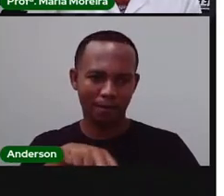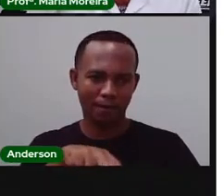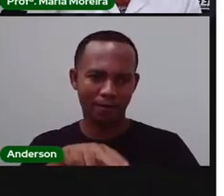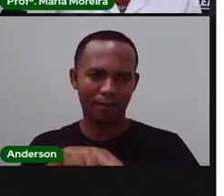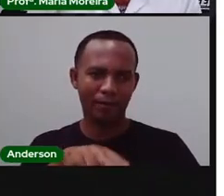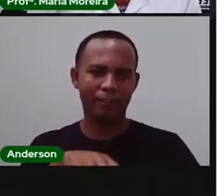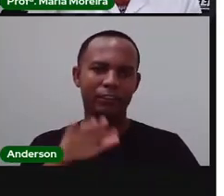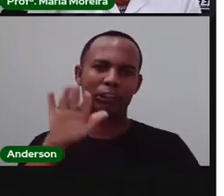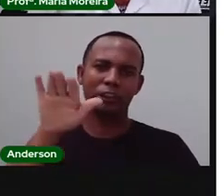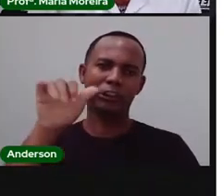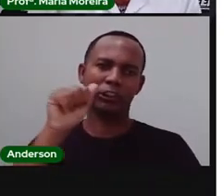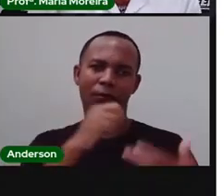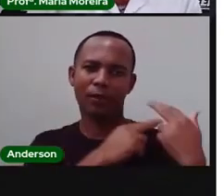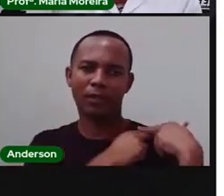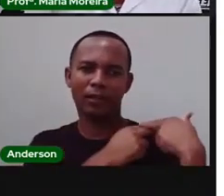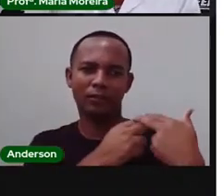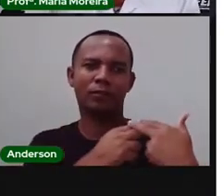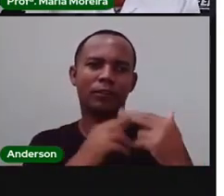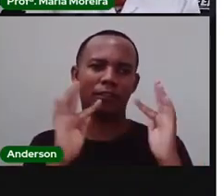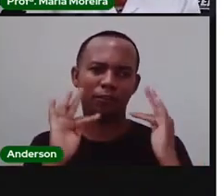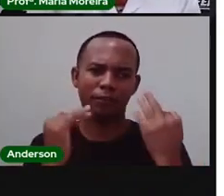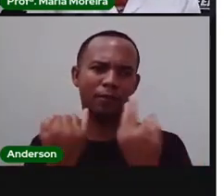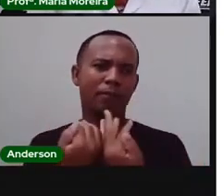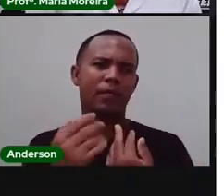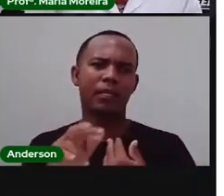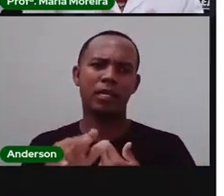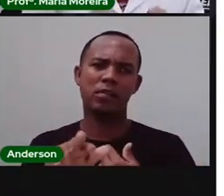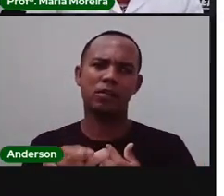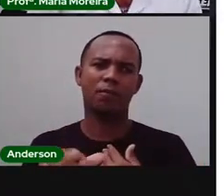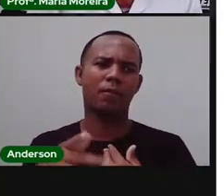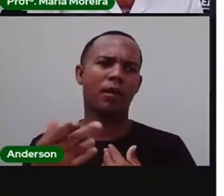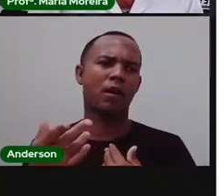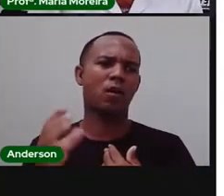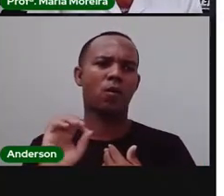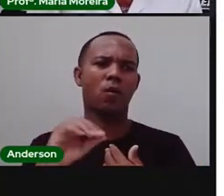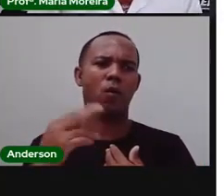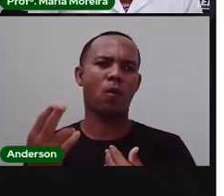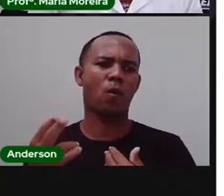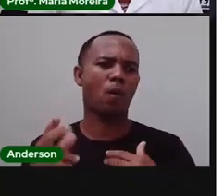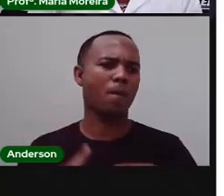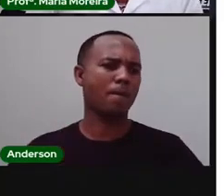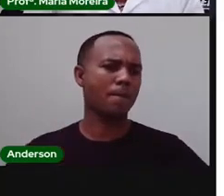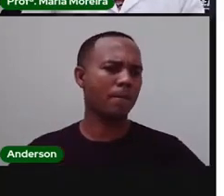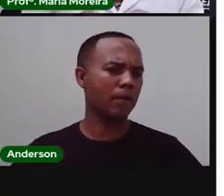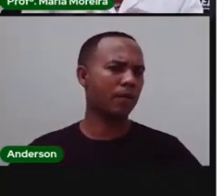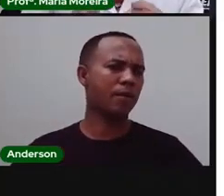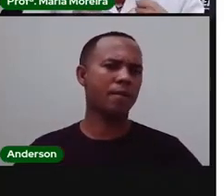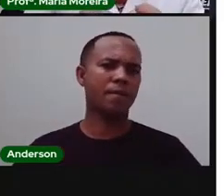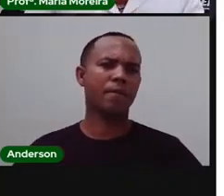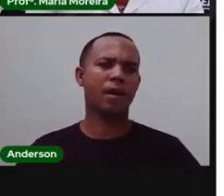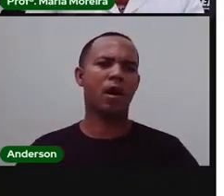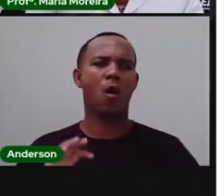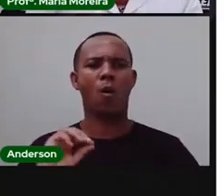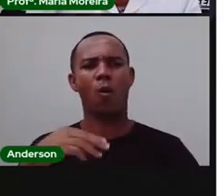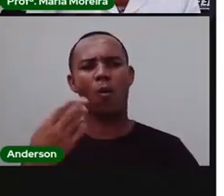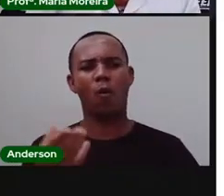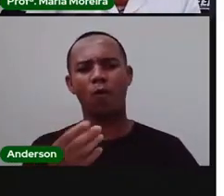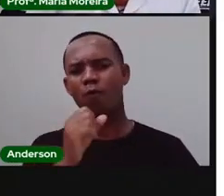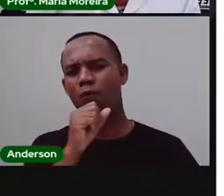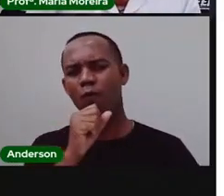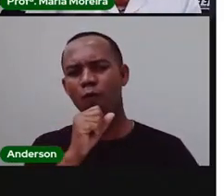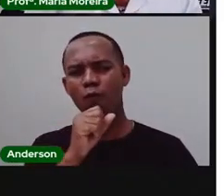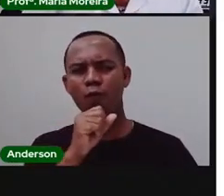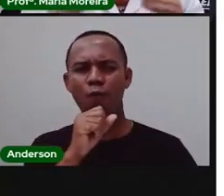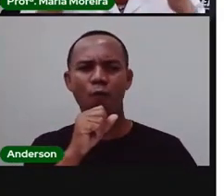Chama o responsável O irmão mais velho Chama a priminha Que mora com você O seu avô Sua avó